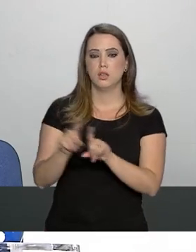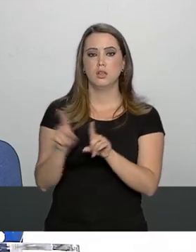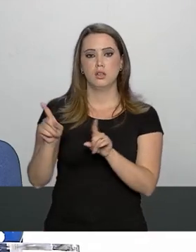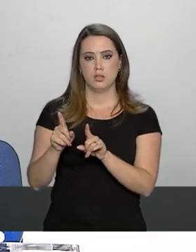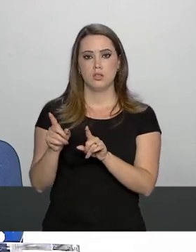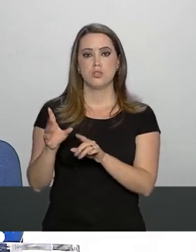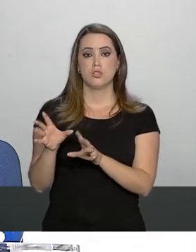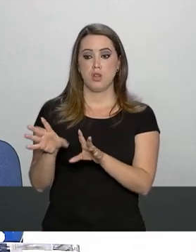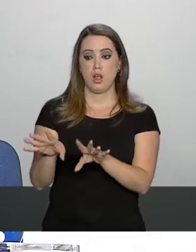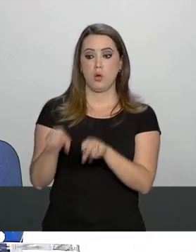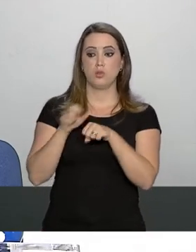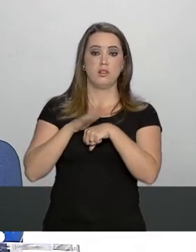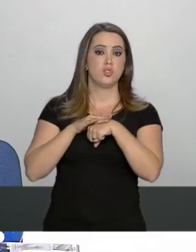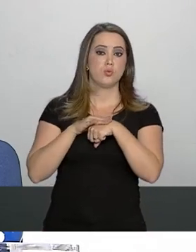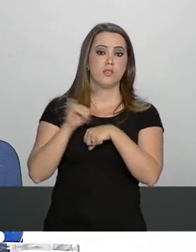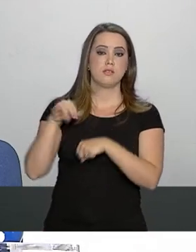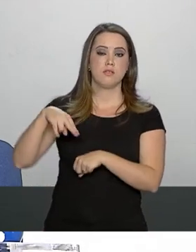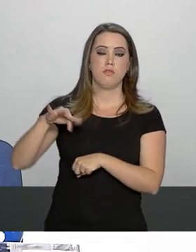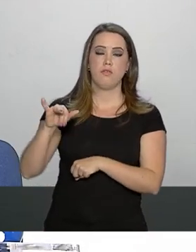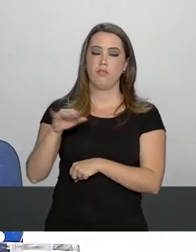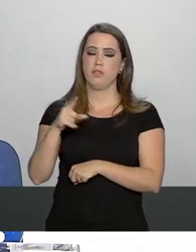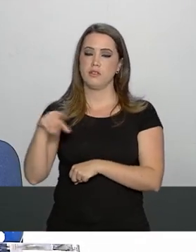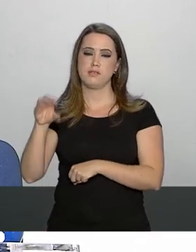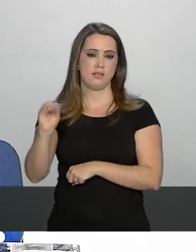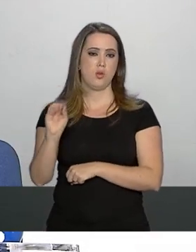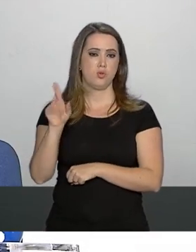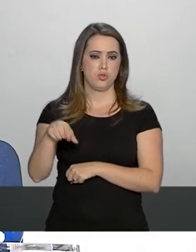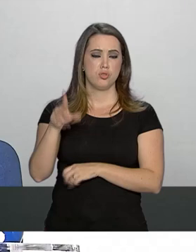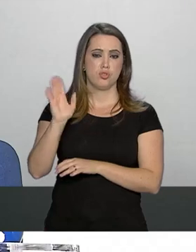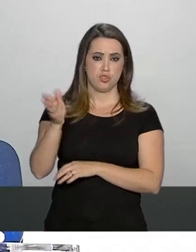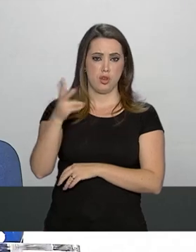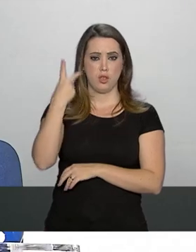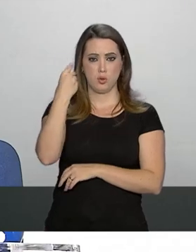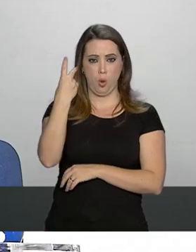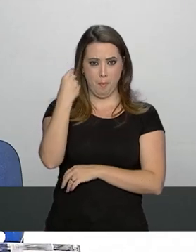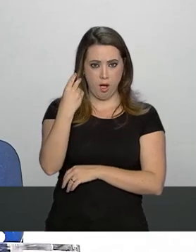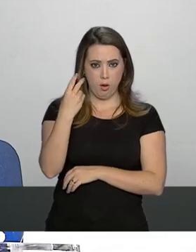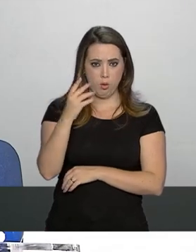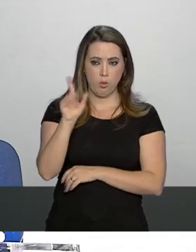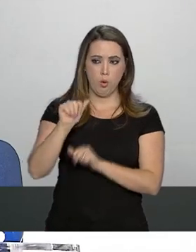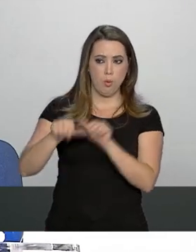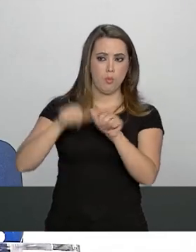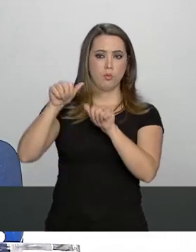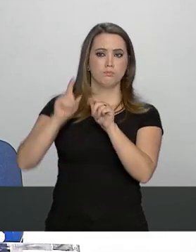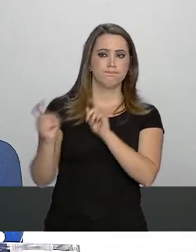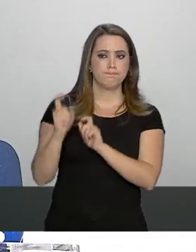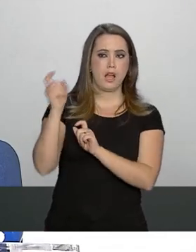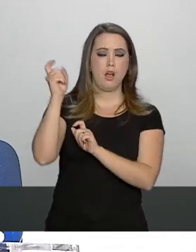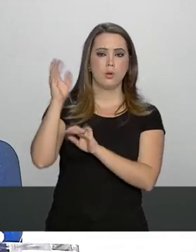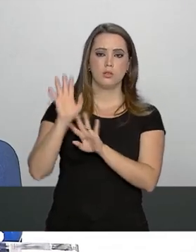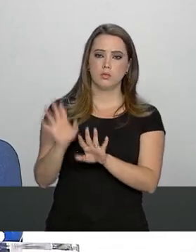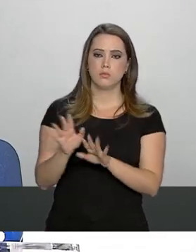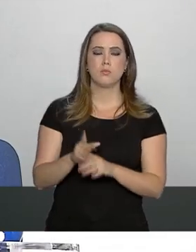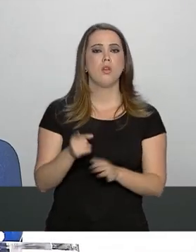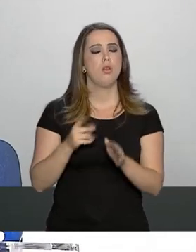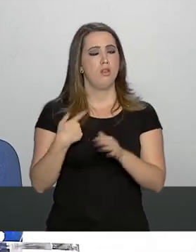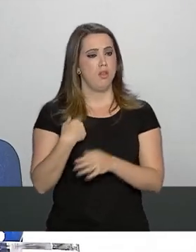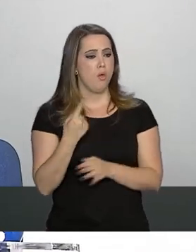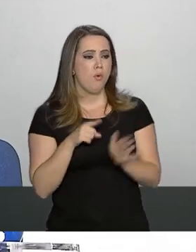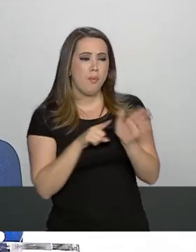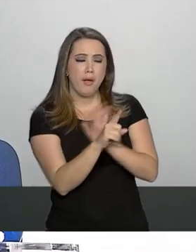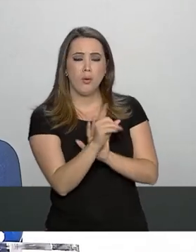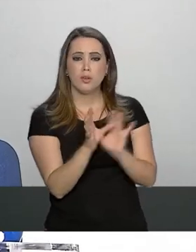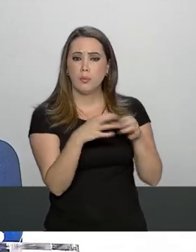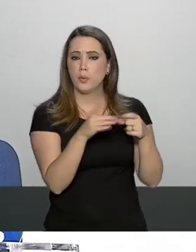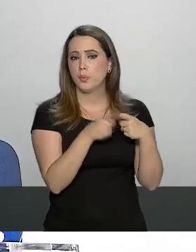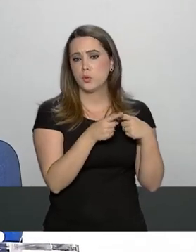está no nível normal ou ainda está alterado? bom, eu vou obter essa informação junto aos médicos e retomo para você